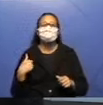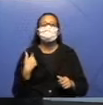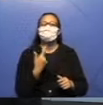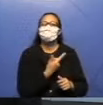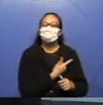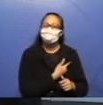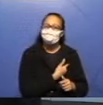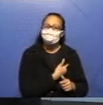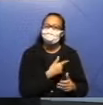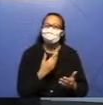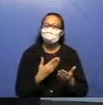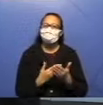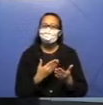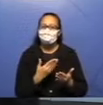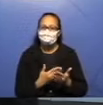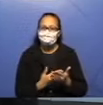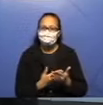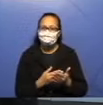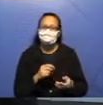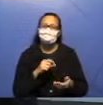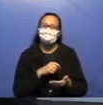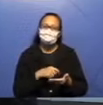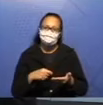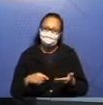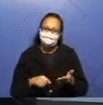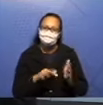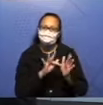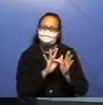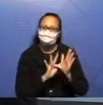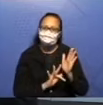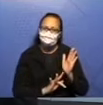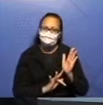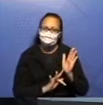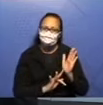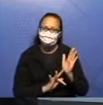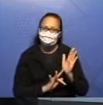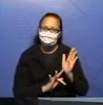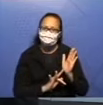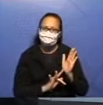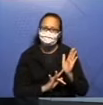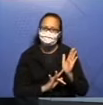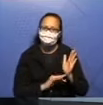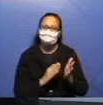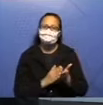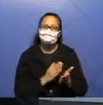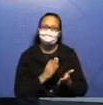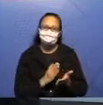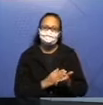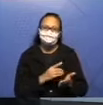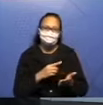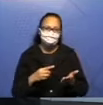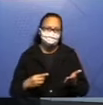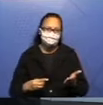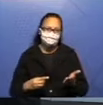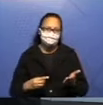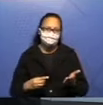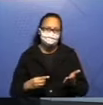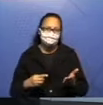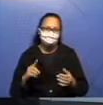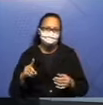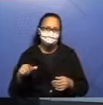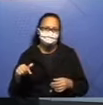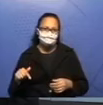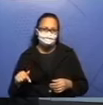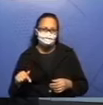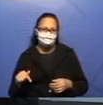abordando produzir o texto. E nós vamos produzir o texto ali, da página 17, 51 e